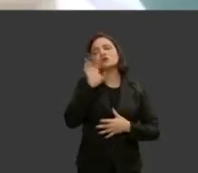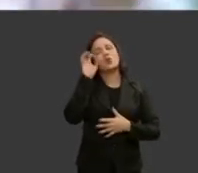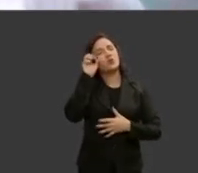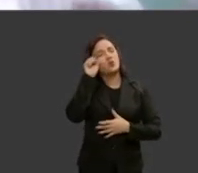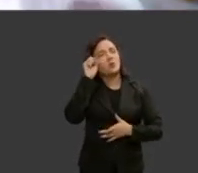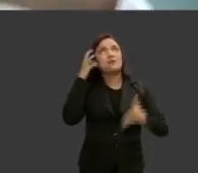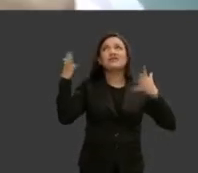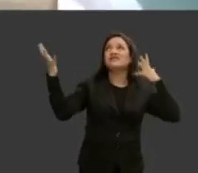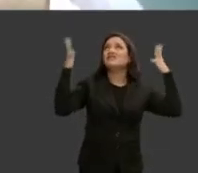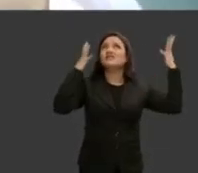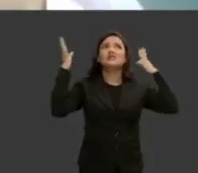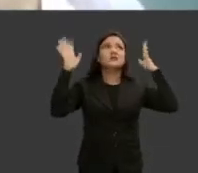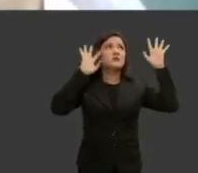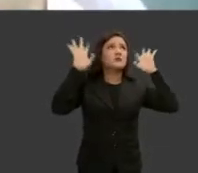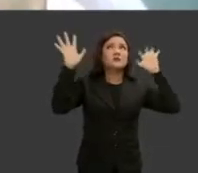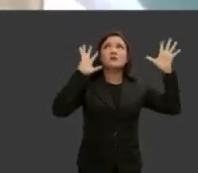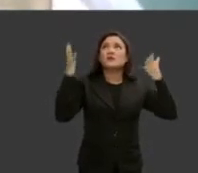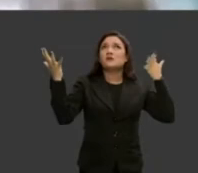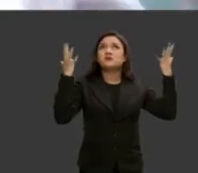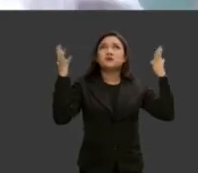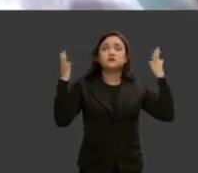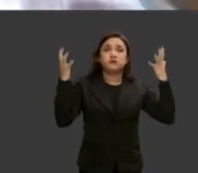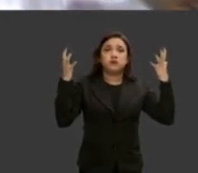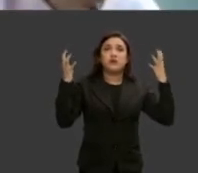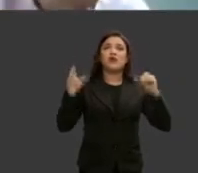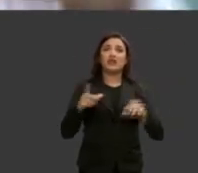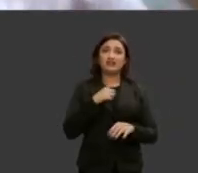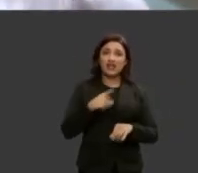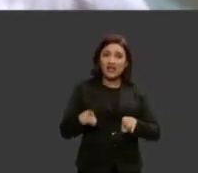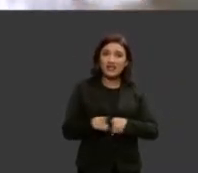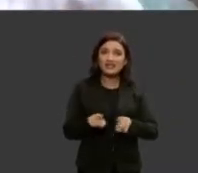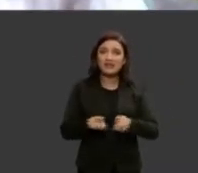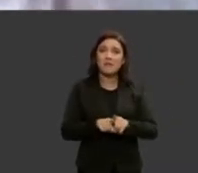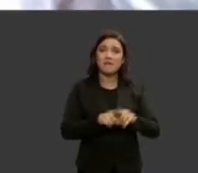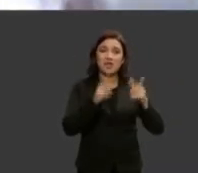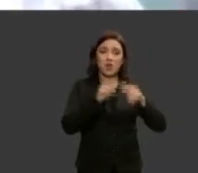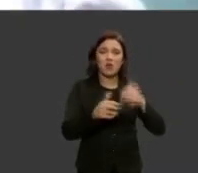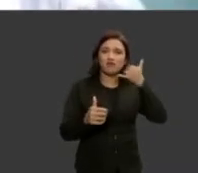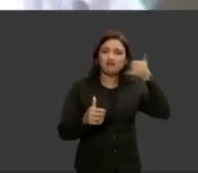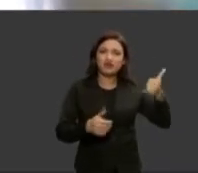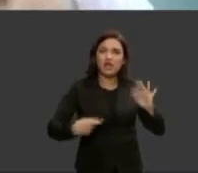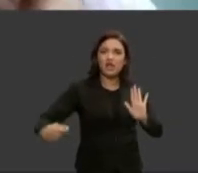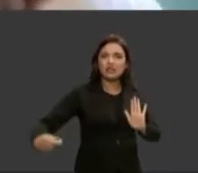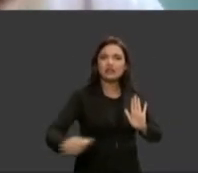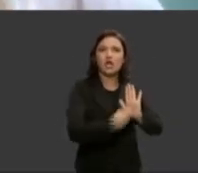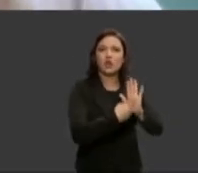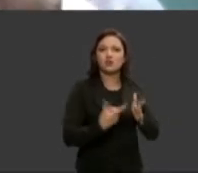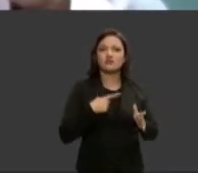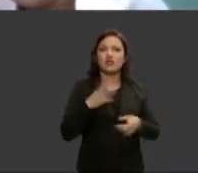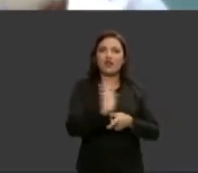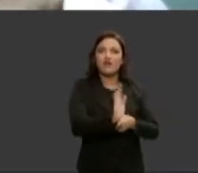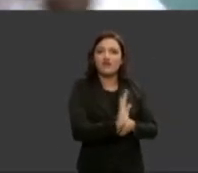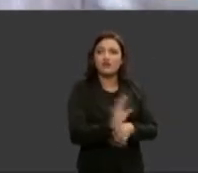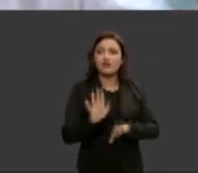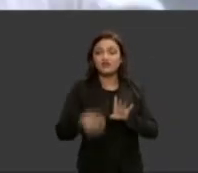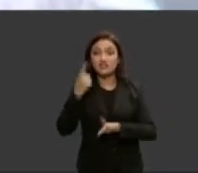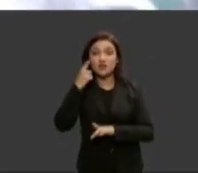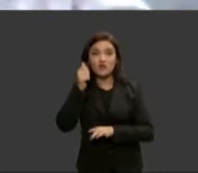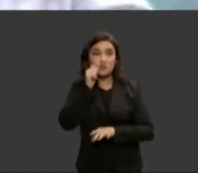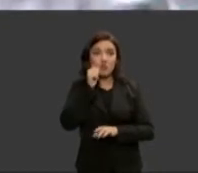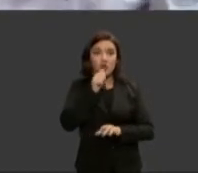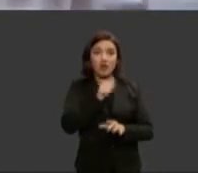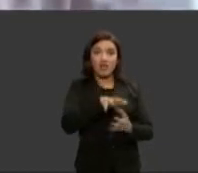nós temos os canais de recebimento de denúncias e eu sou obrigada muitas vezes de assistir imagens de mulher idosa sendo